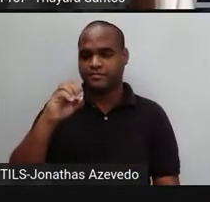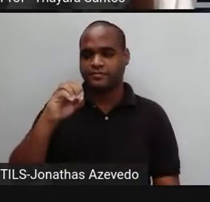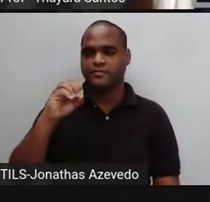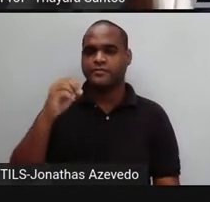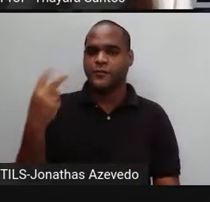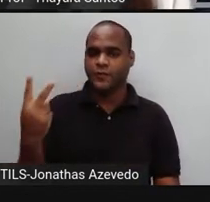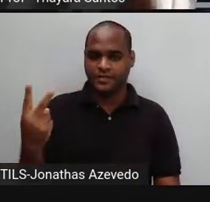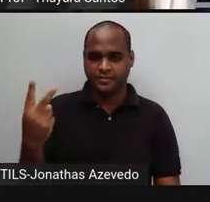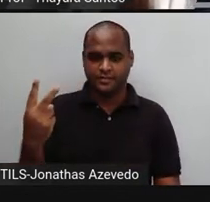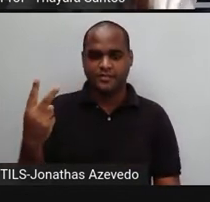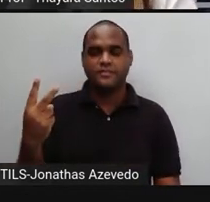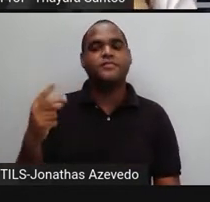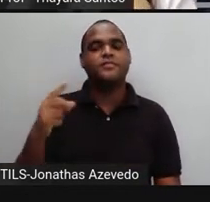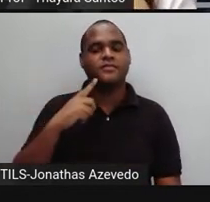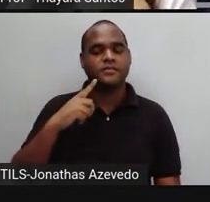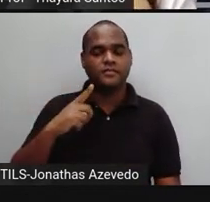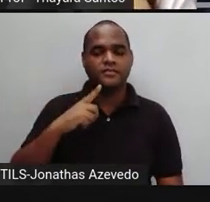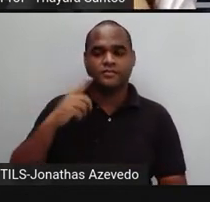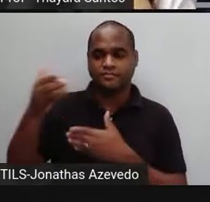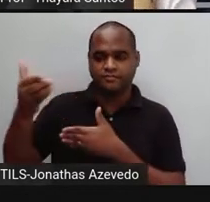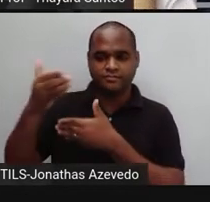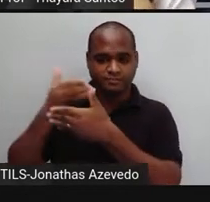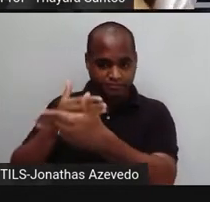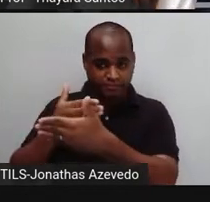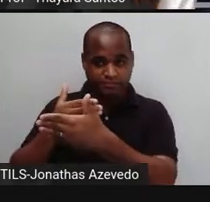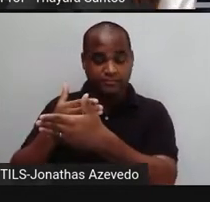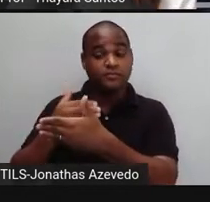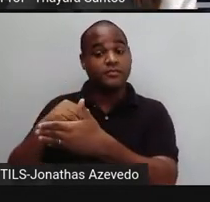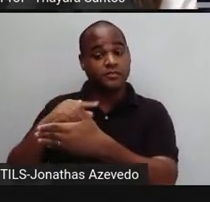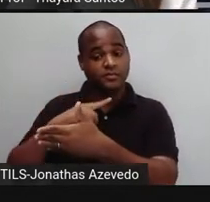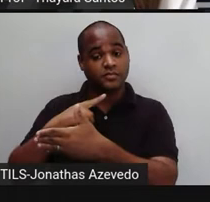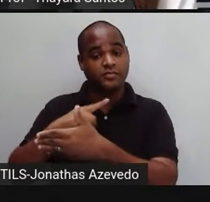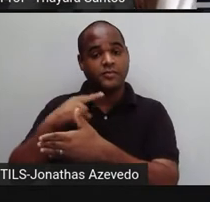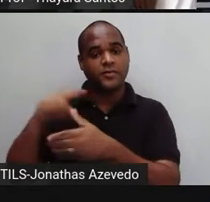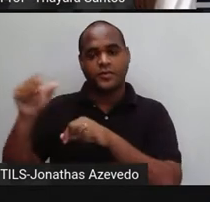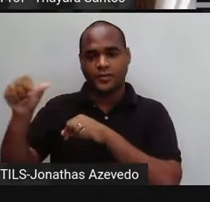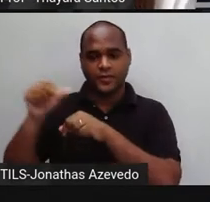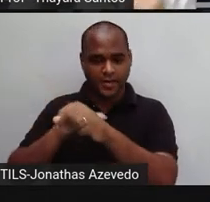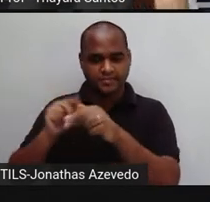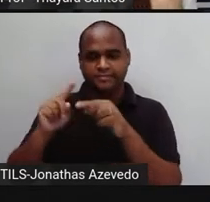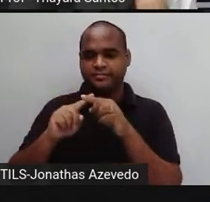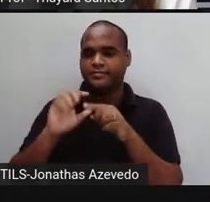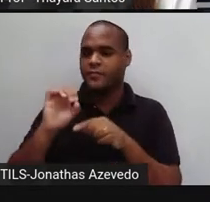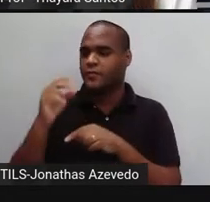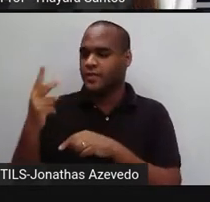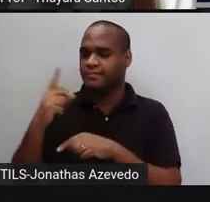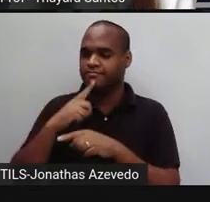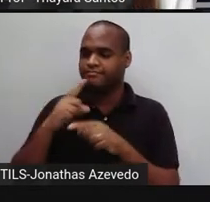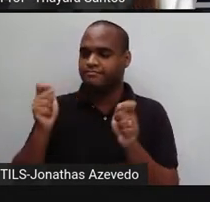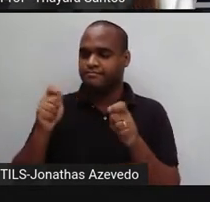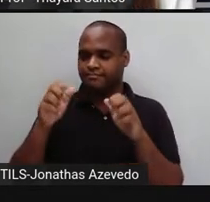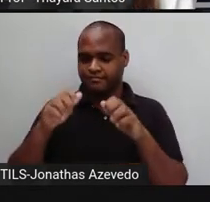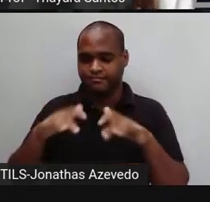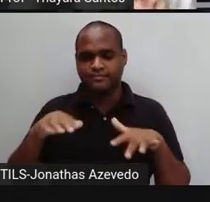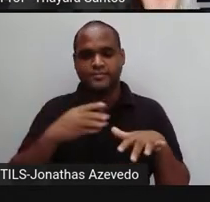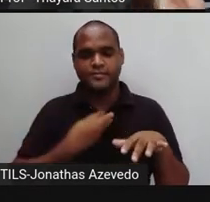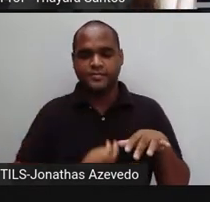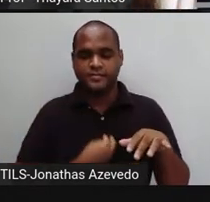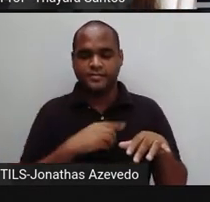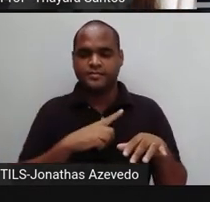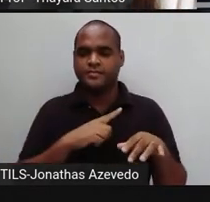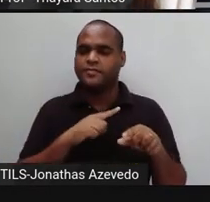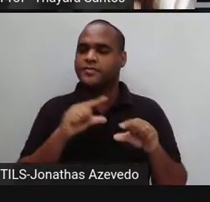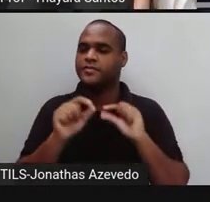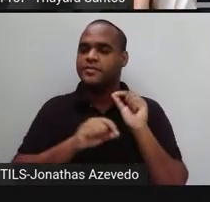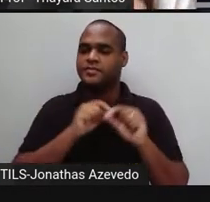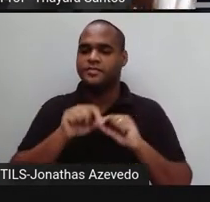quando a gente recebe esse gás oxigênio, em troca a gente libera o gás carbônico que é acumulado no nosso organismo. Como